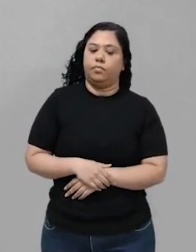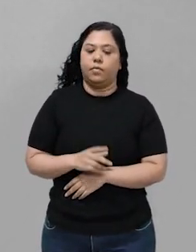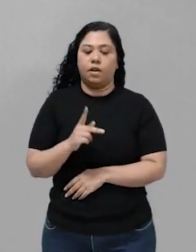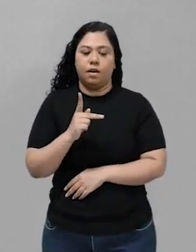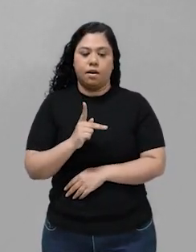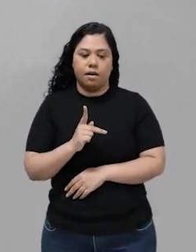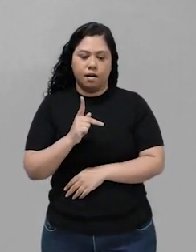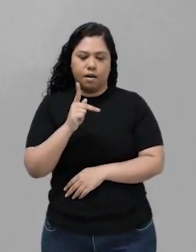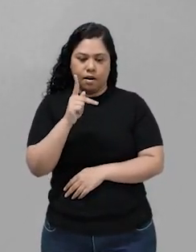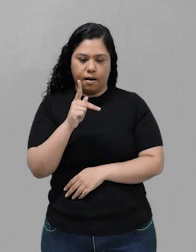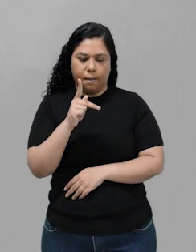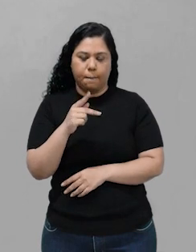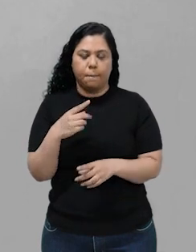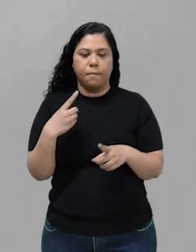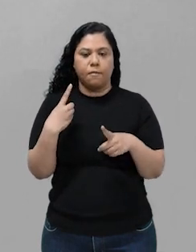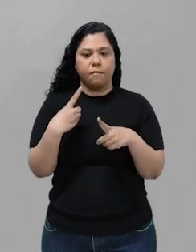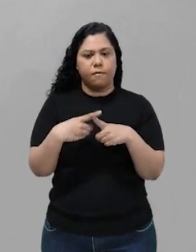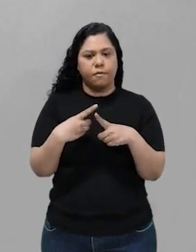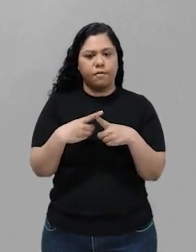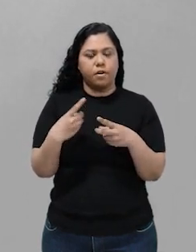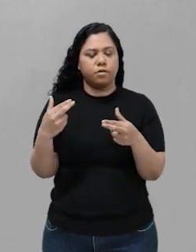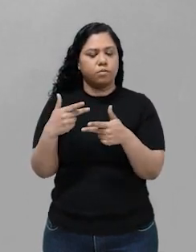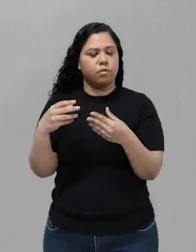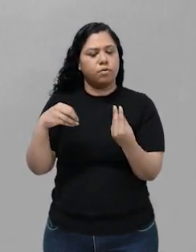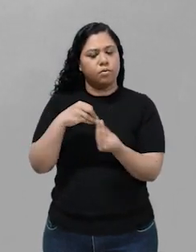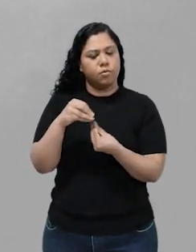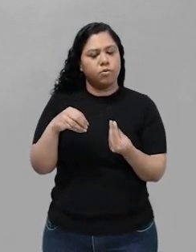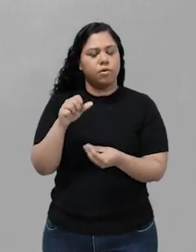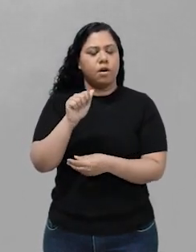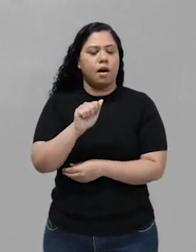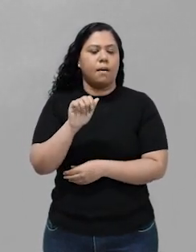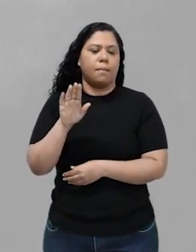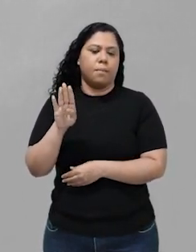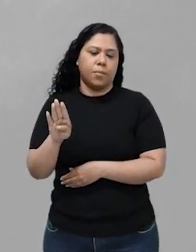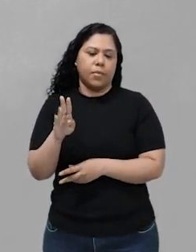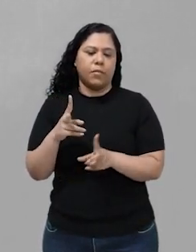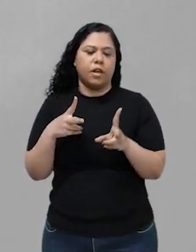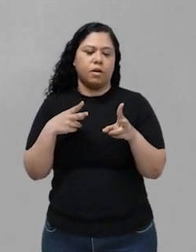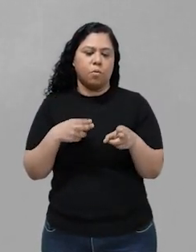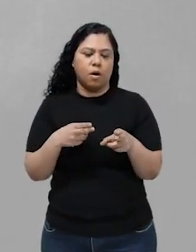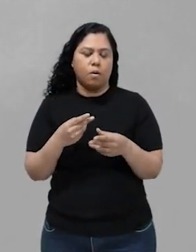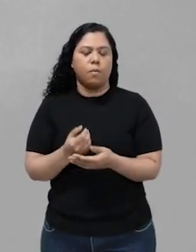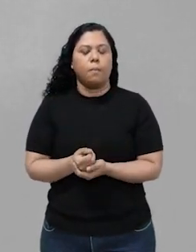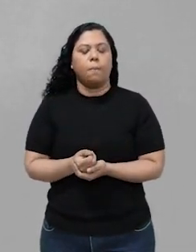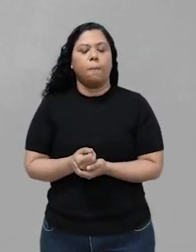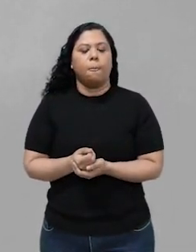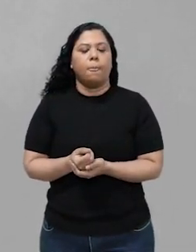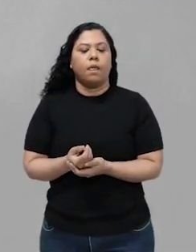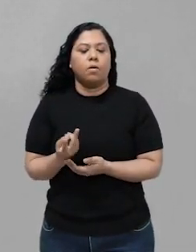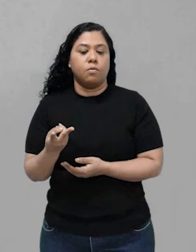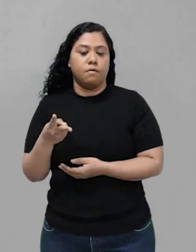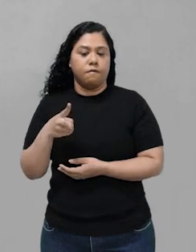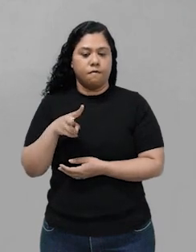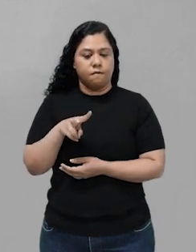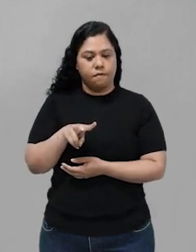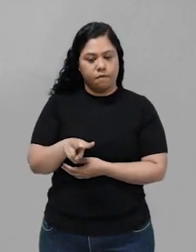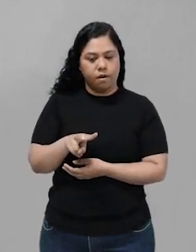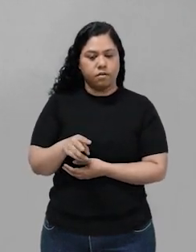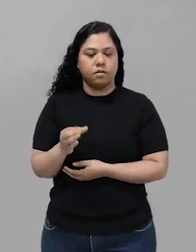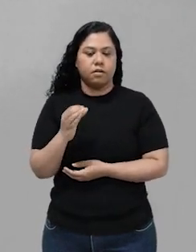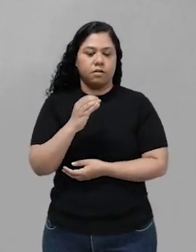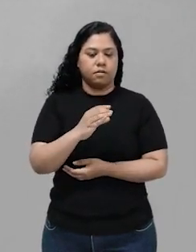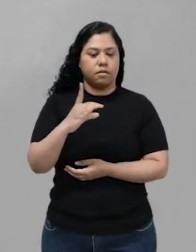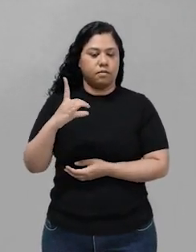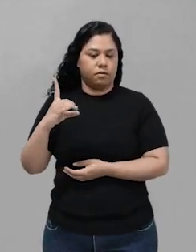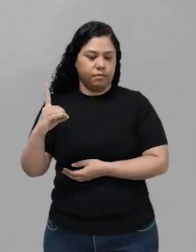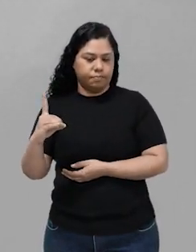as concentrações de A e B, igual a constante inversa, vezes as concentrações de C